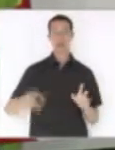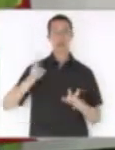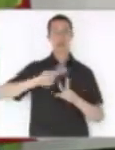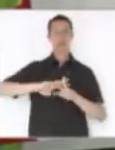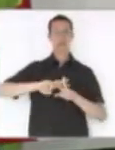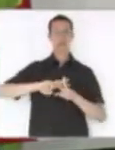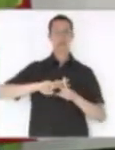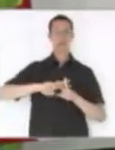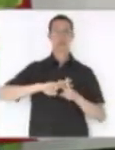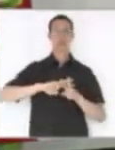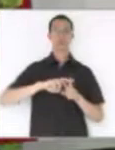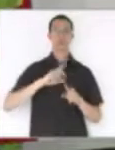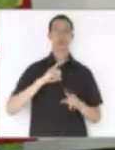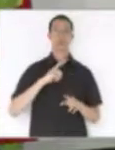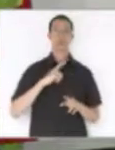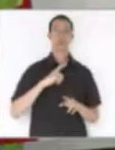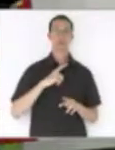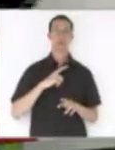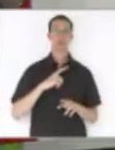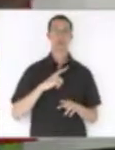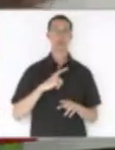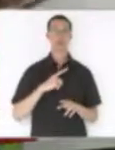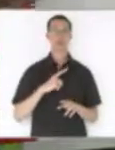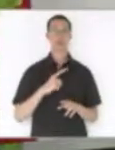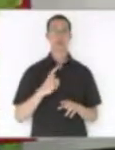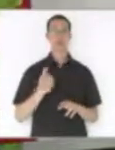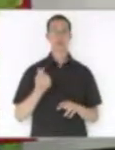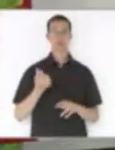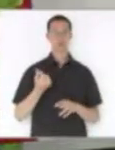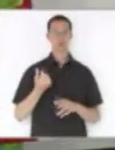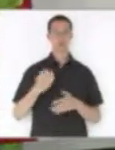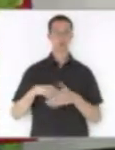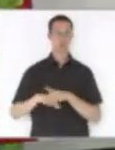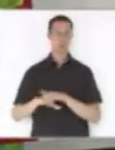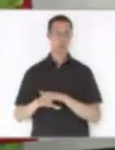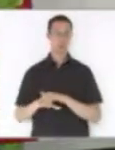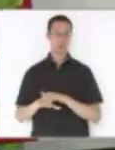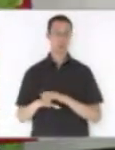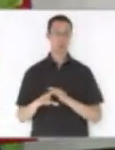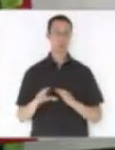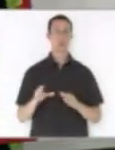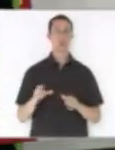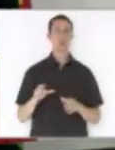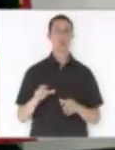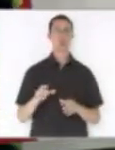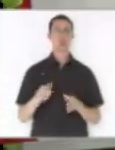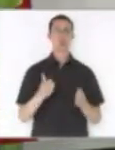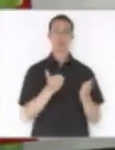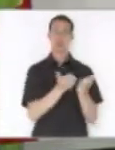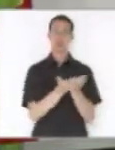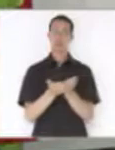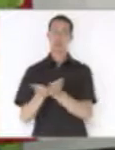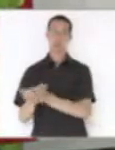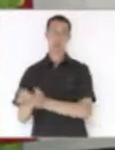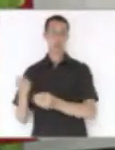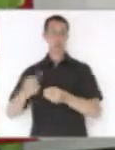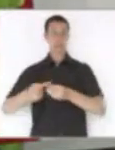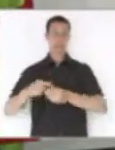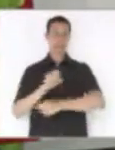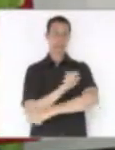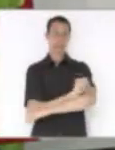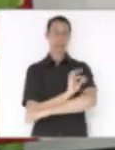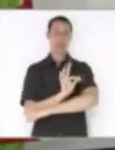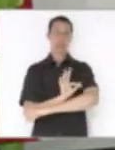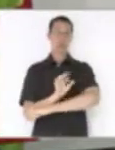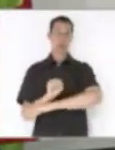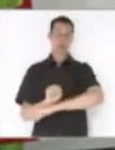com recursos que são, bom, já que já tinha prometido para a saúde, recursos do Porto de São Francisco e,